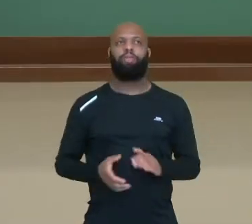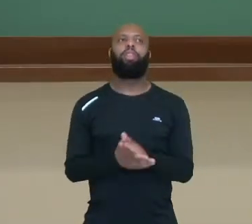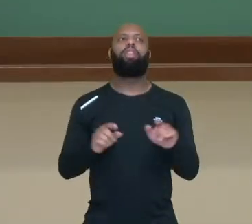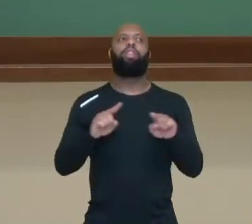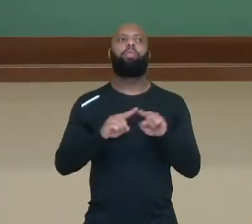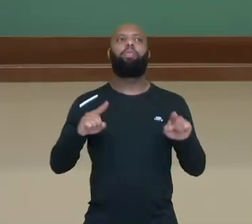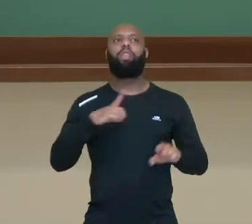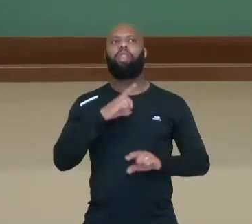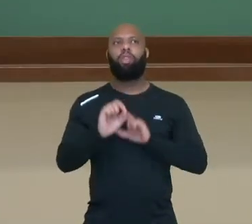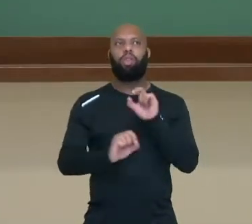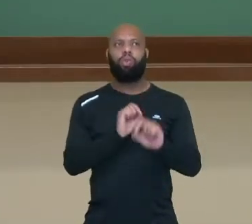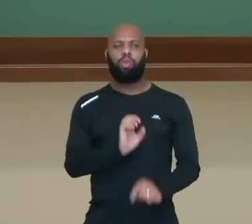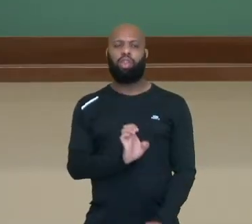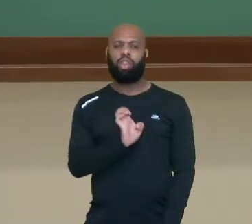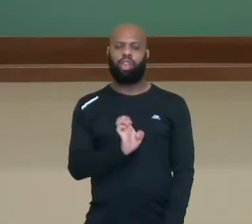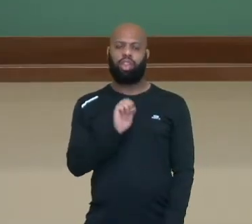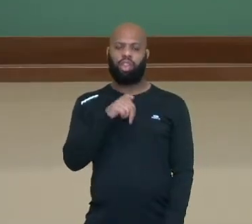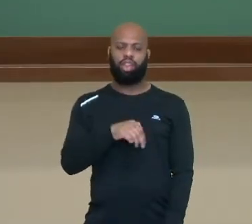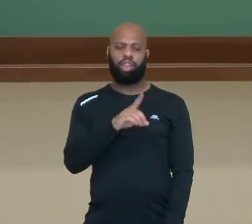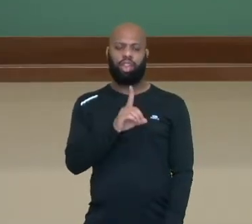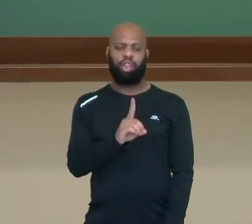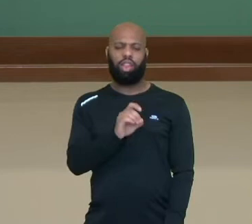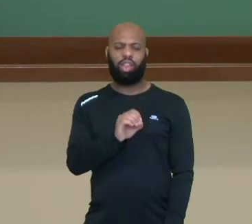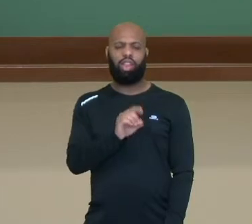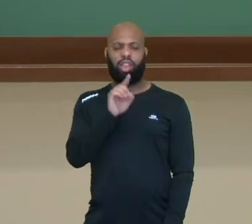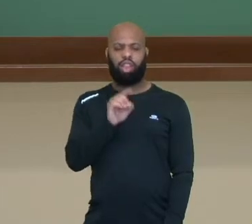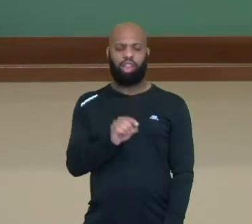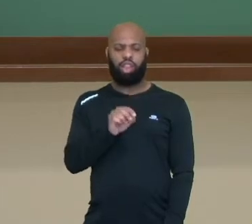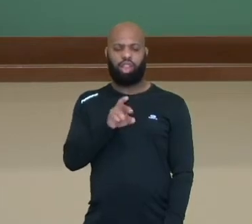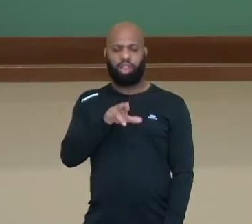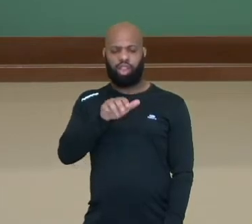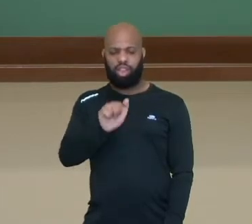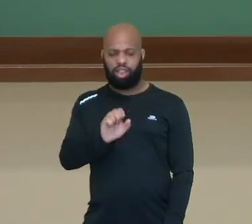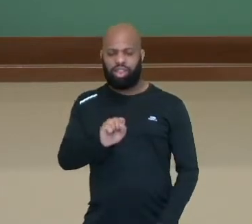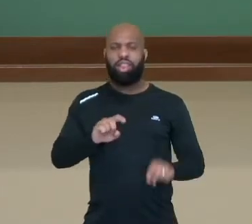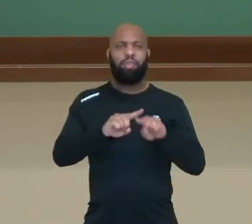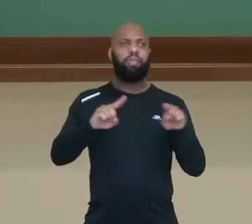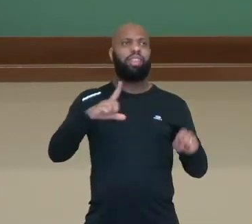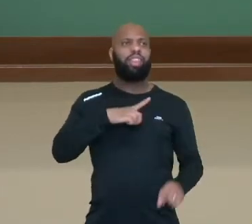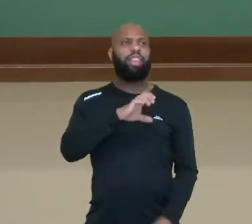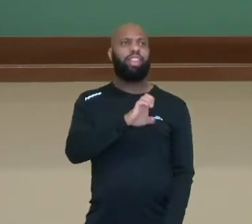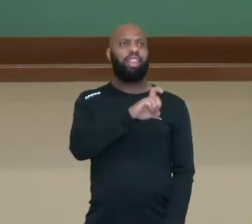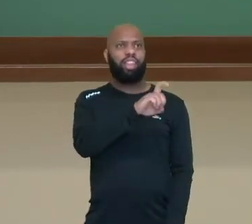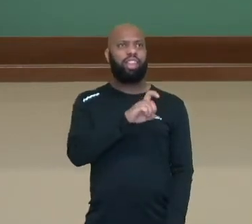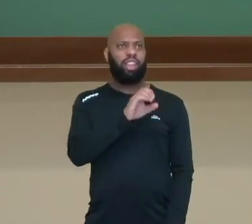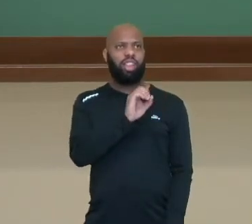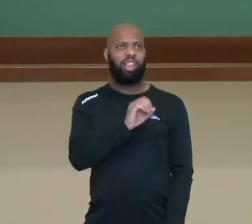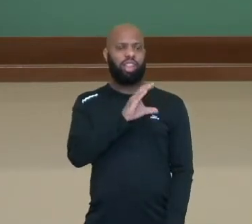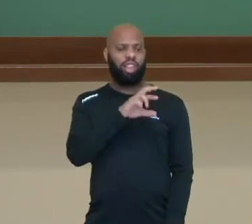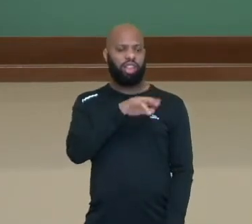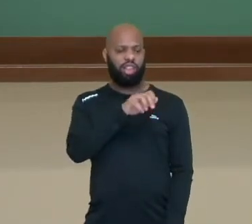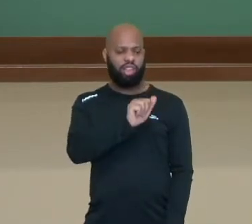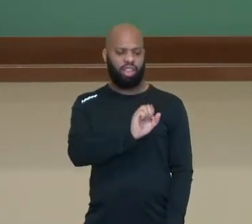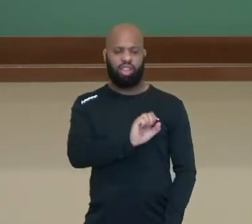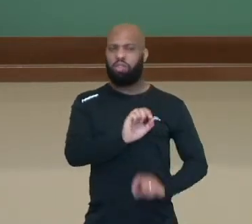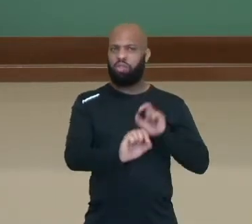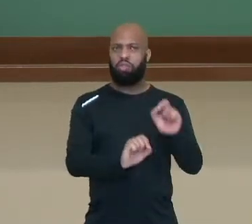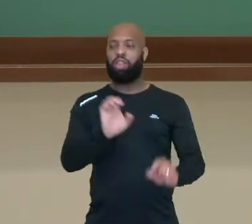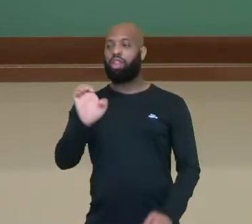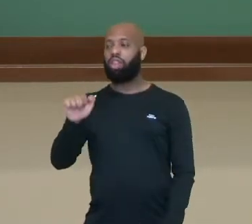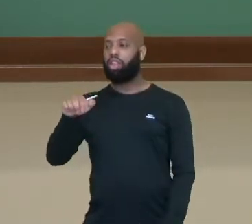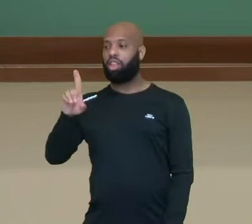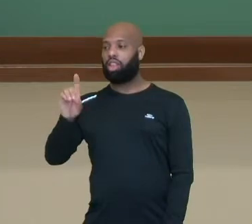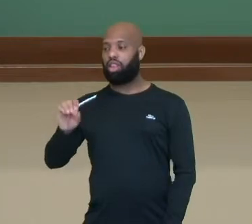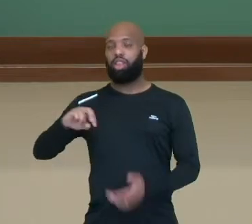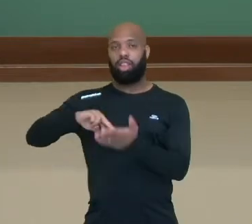glândulas endócrinas, mas existem as glândulas exócrinas também, qual é a diferença, né? Endo significa dentro, exo,